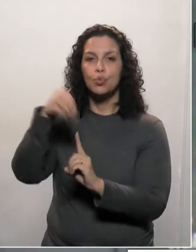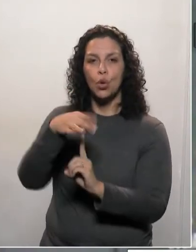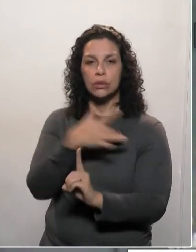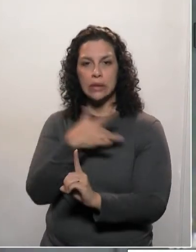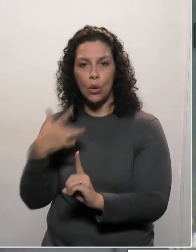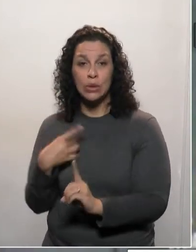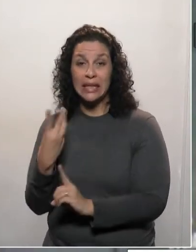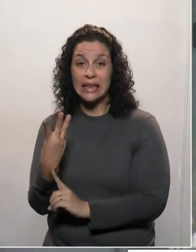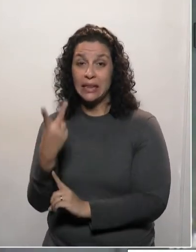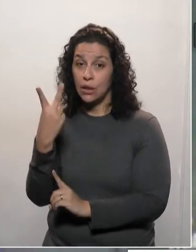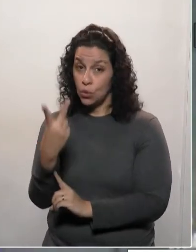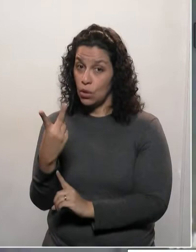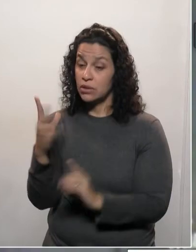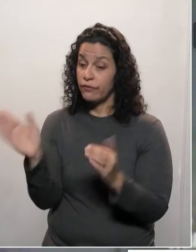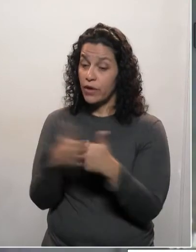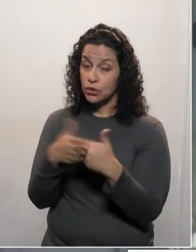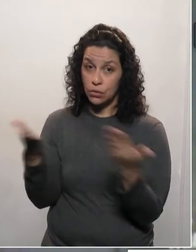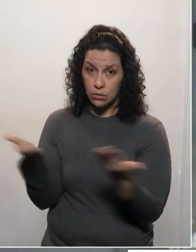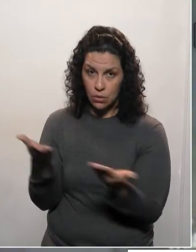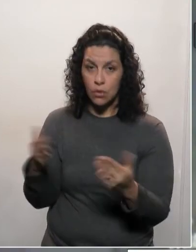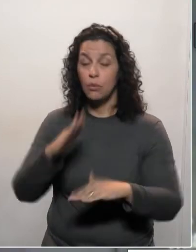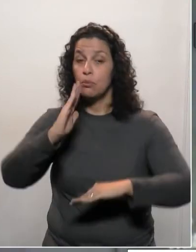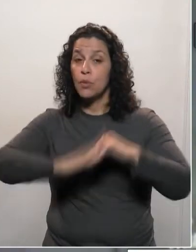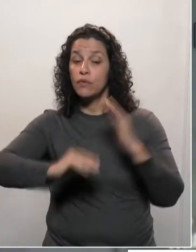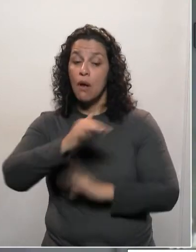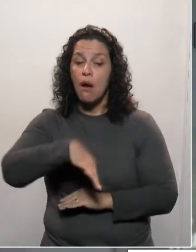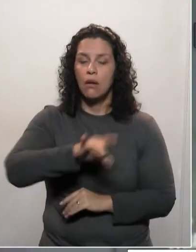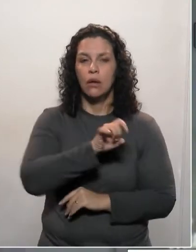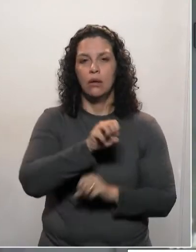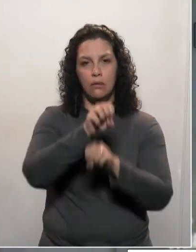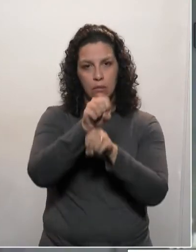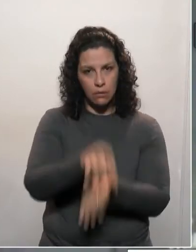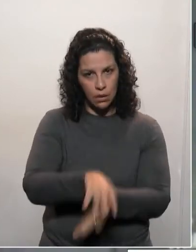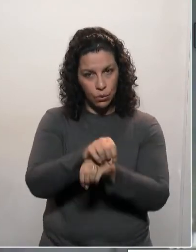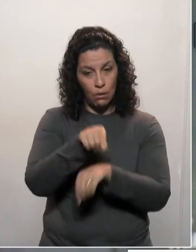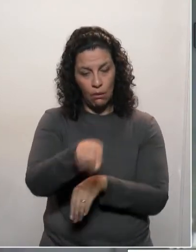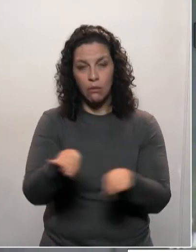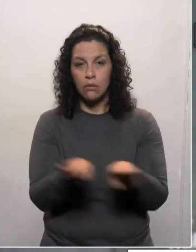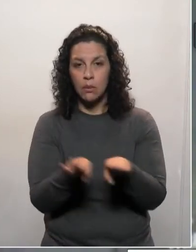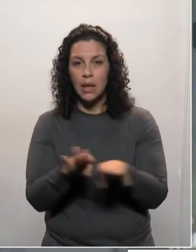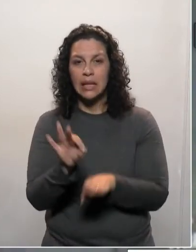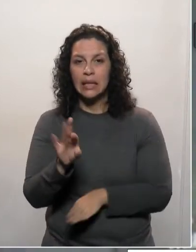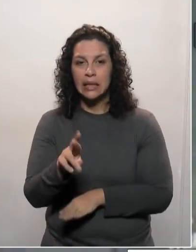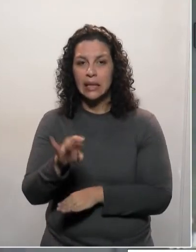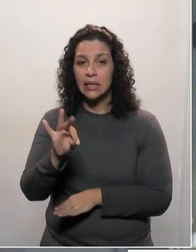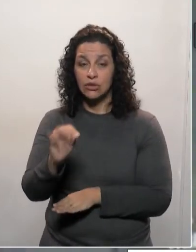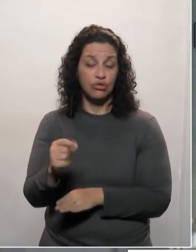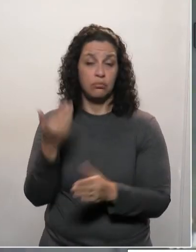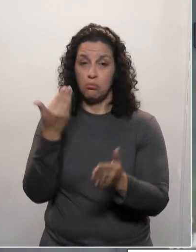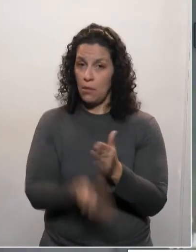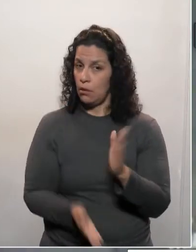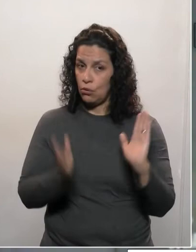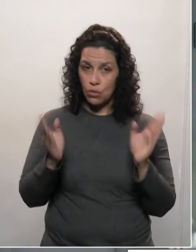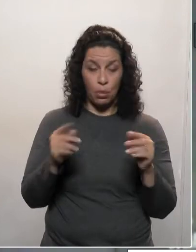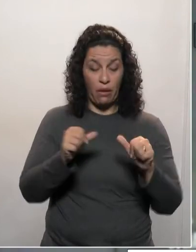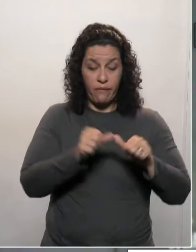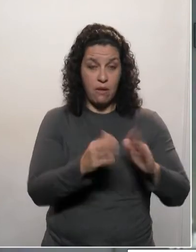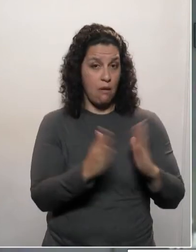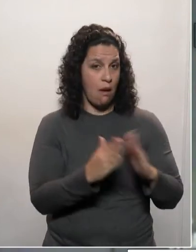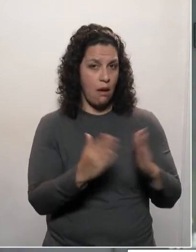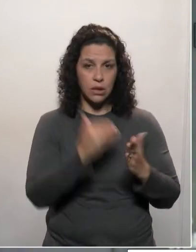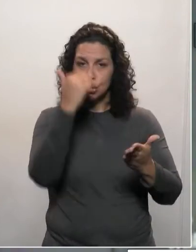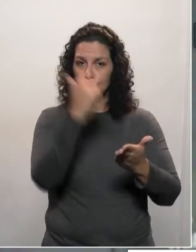de 32 UBSs, seja com os profissionais de educação, aqueles que têm RIT, que hoje estão perdendo a RIT por estarem em casa,